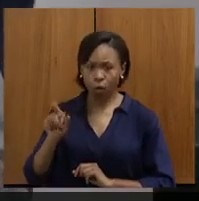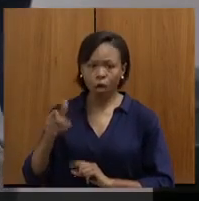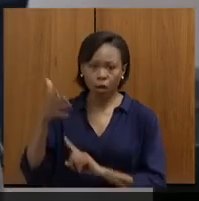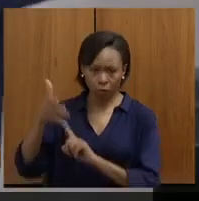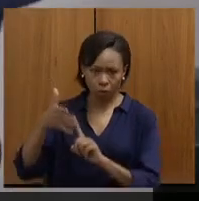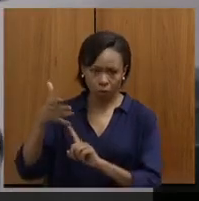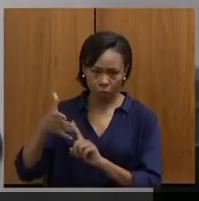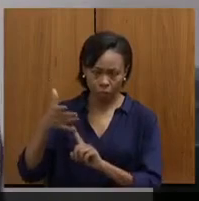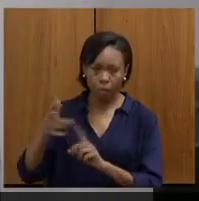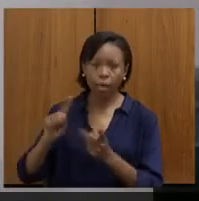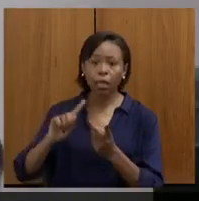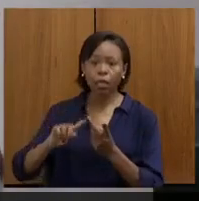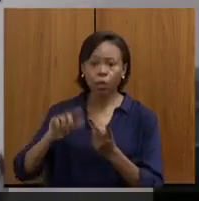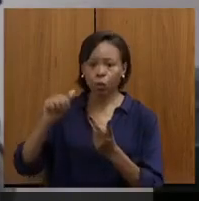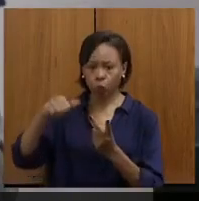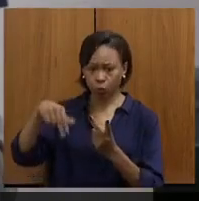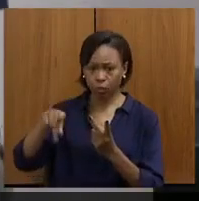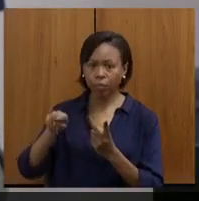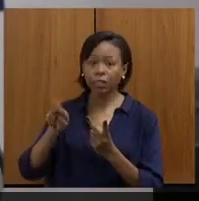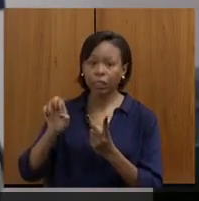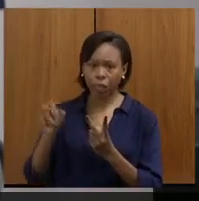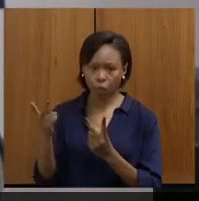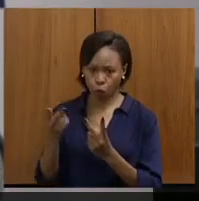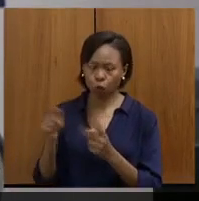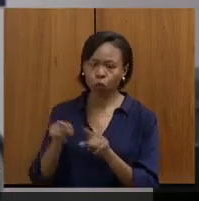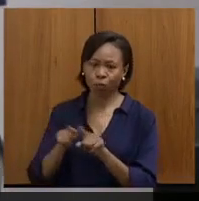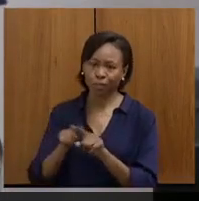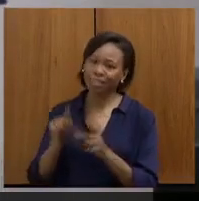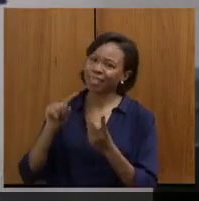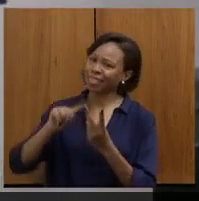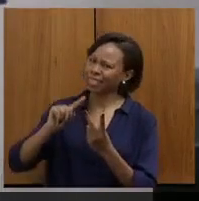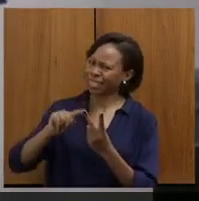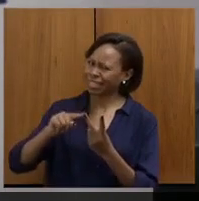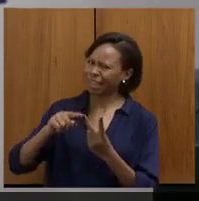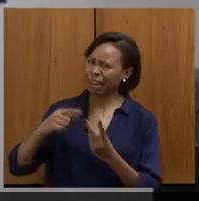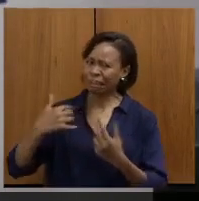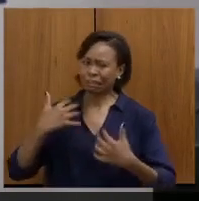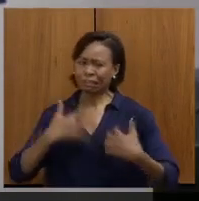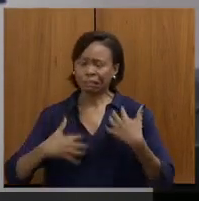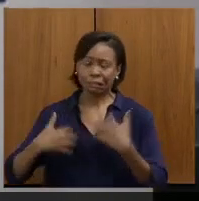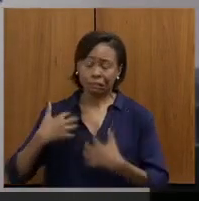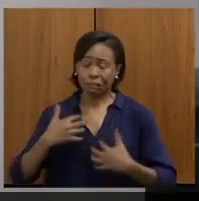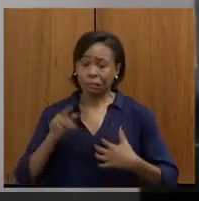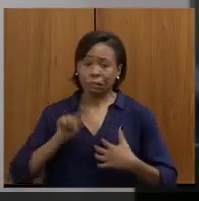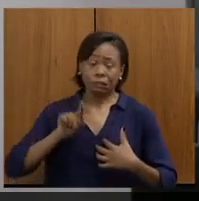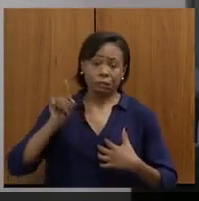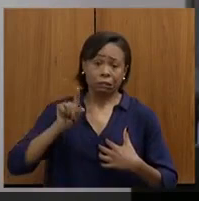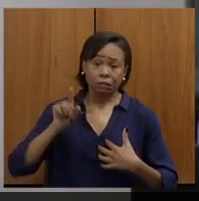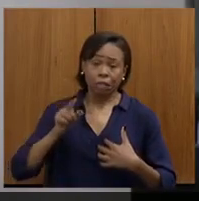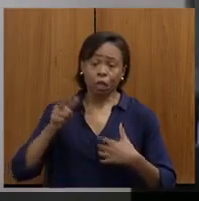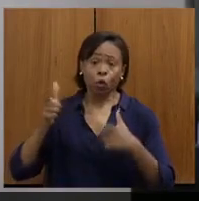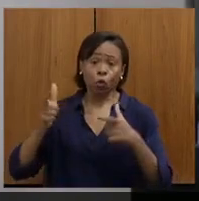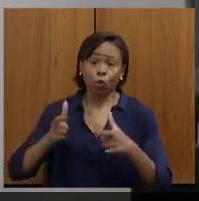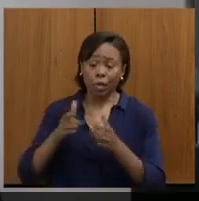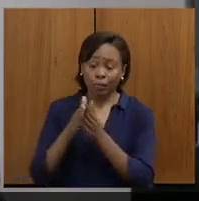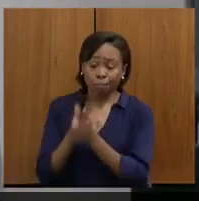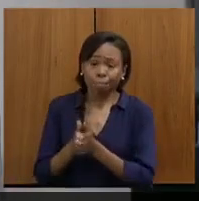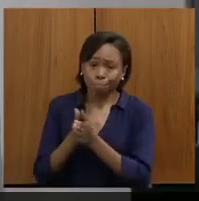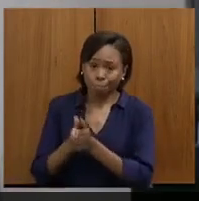inscrito e também o deputado André Quintão. O deputado André Quintão deve estar meio apavorado com o Jequitionha, com o Norte,